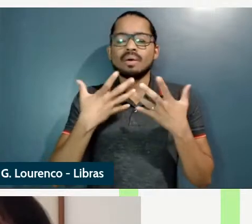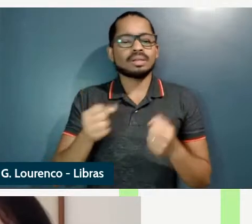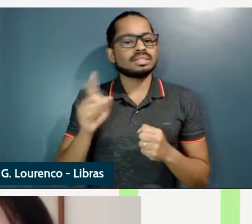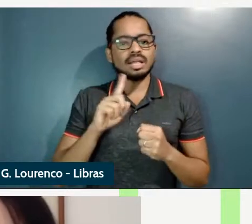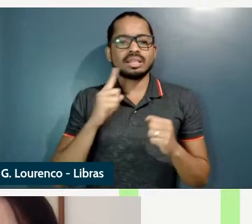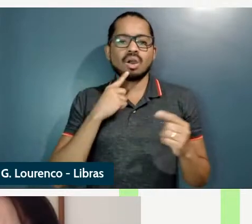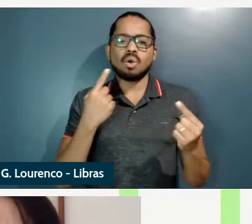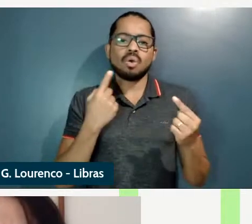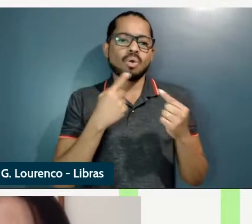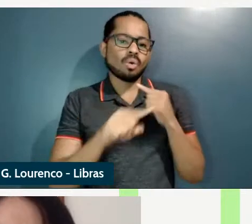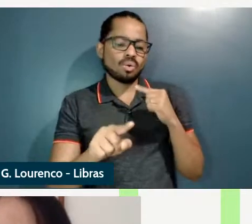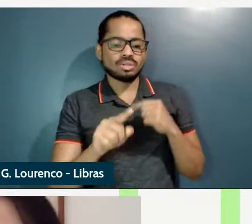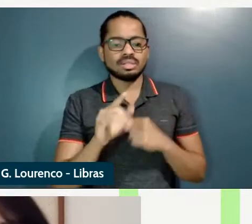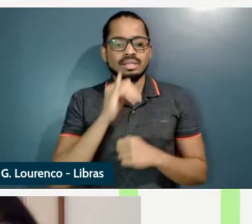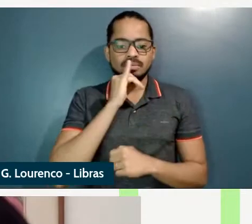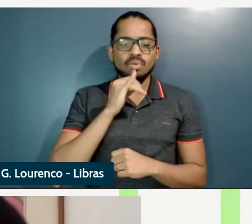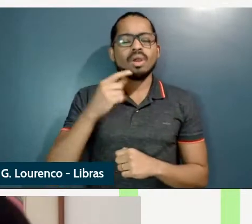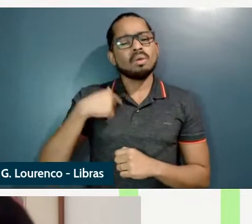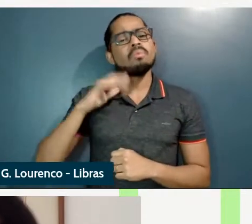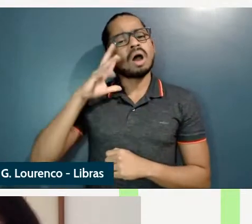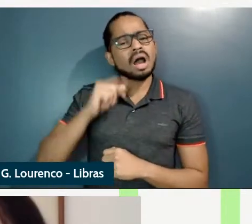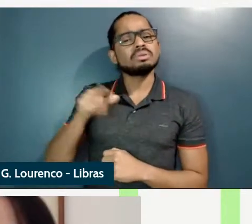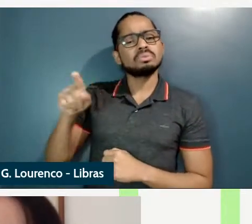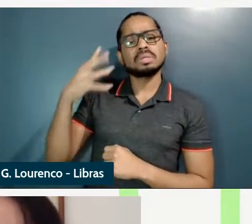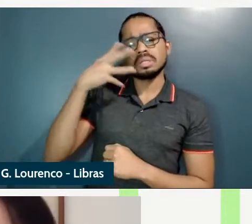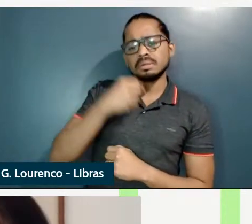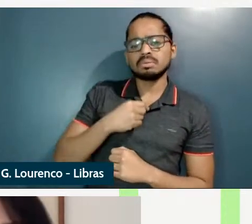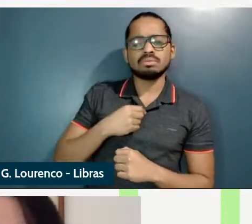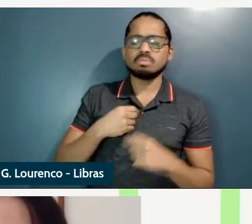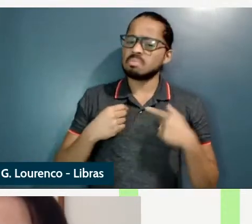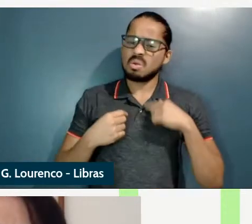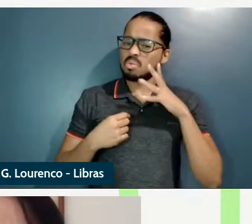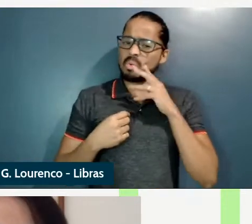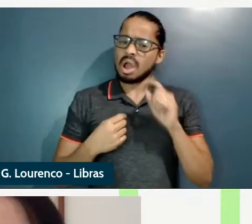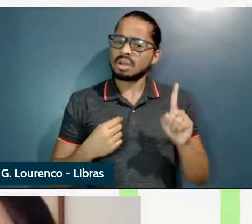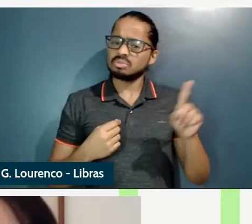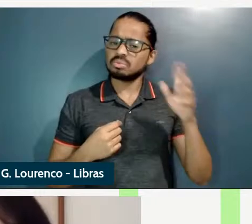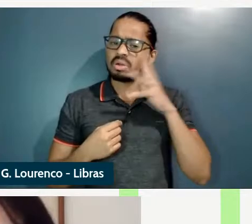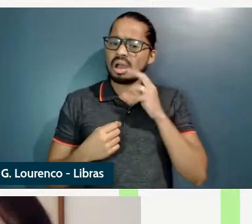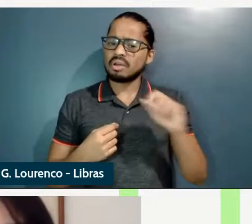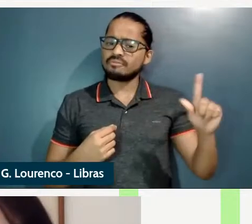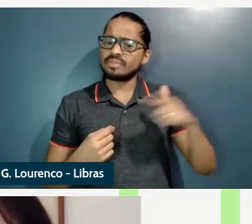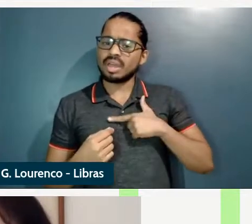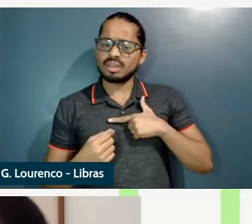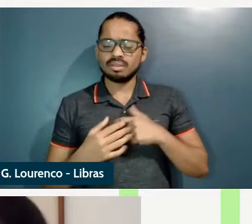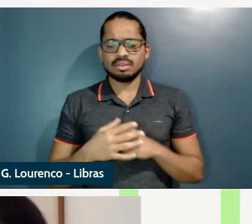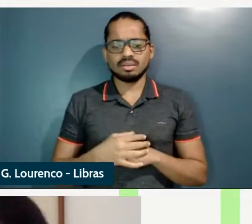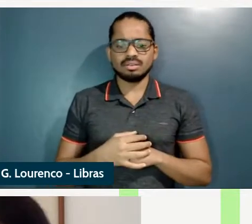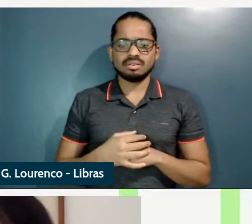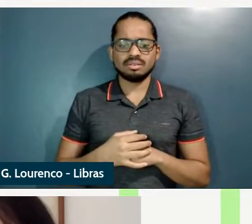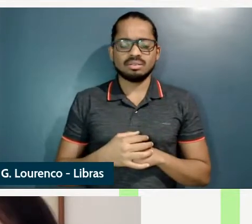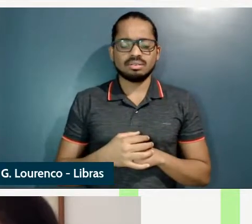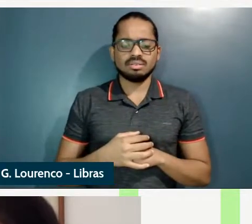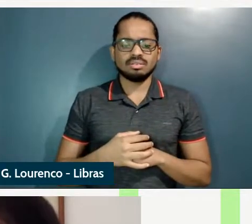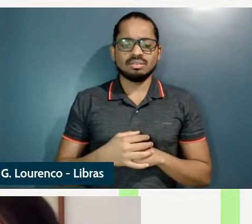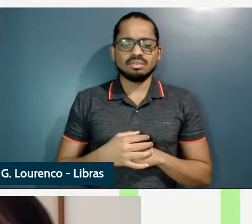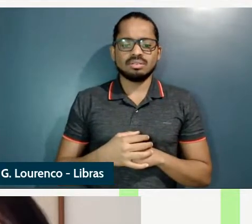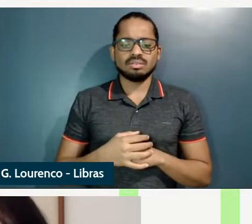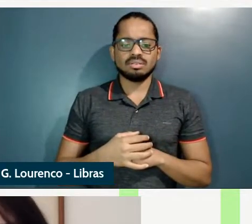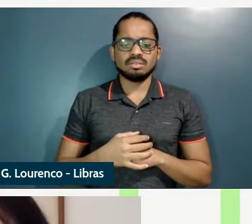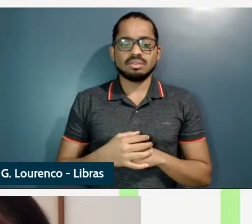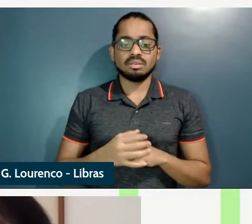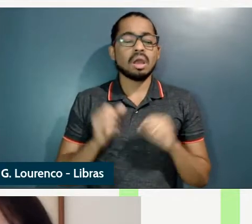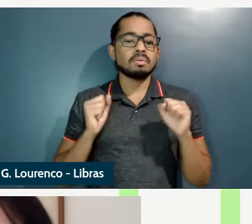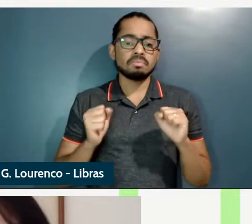subjetivos do tipo eu acho ele lindo aí você diz eu não acho eu acho ele feio e a discordância perfeita nenhuma de nós está certa